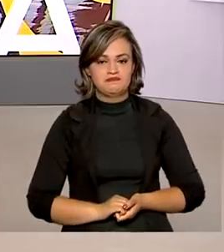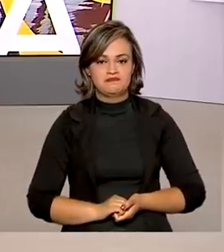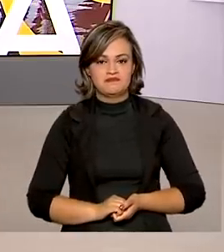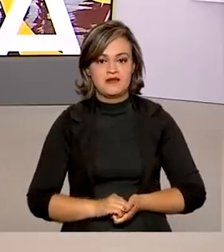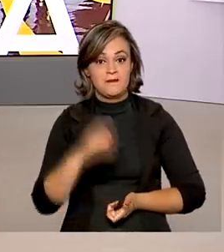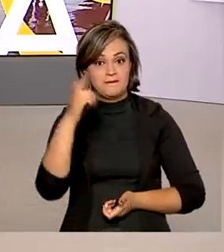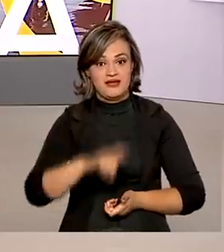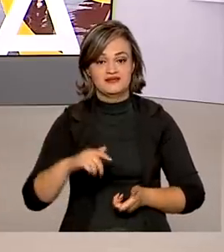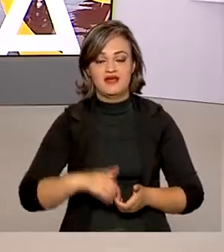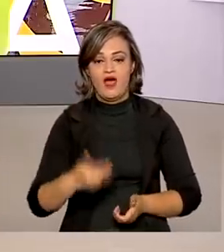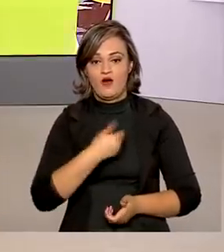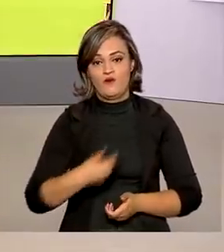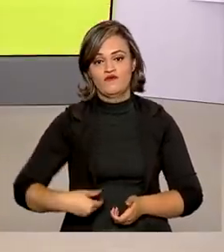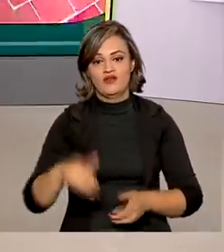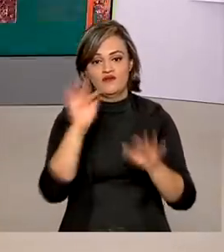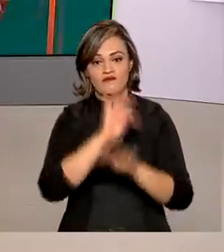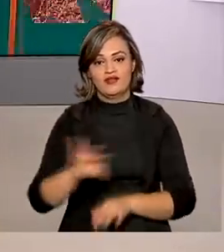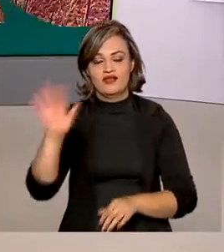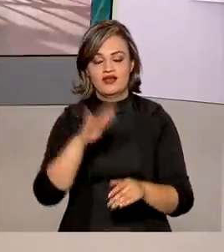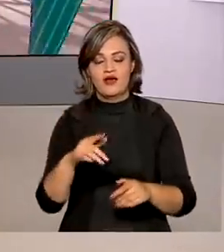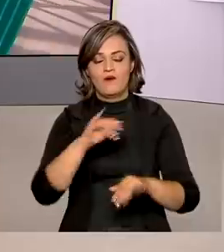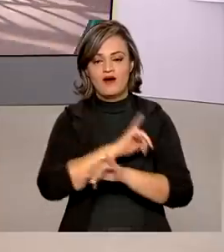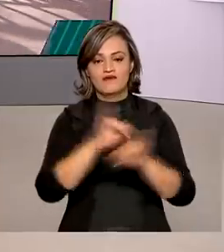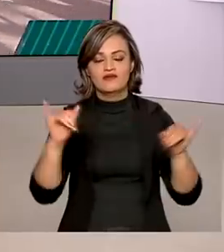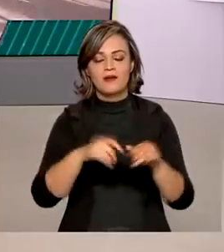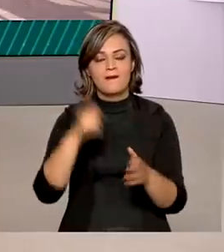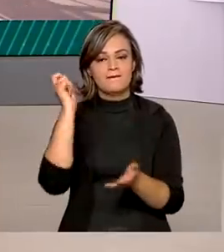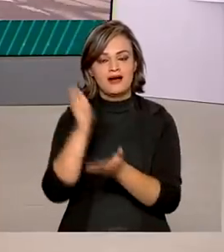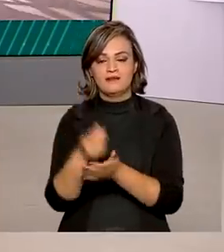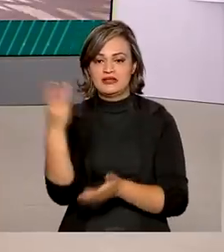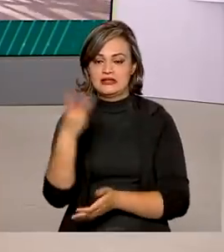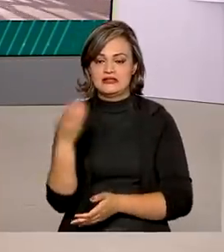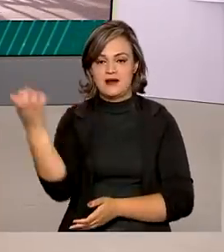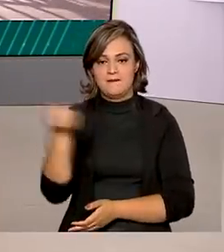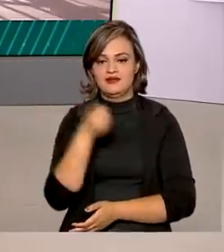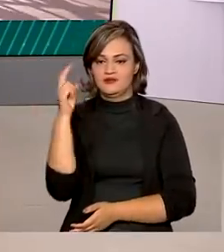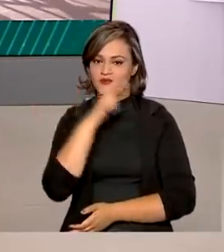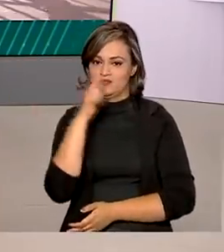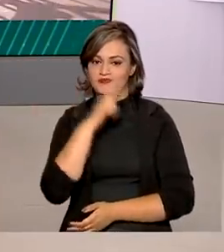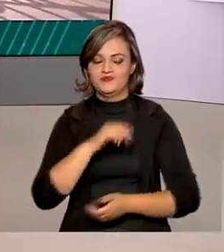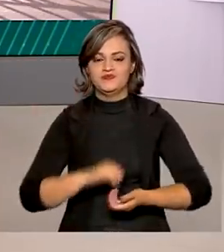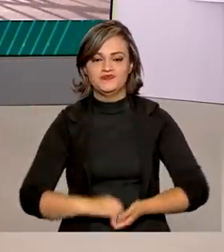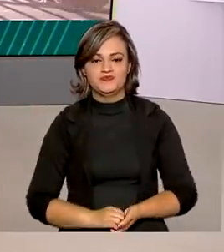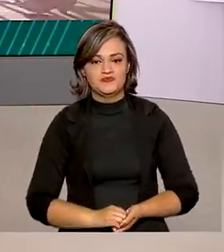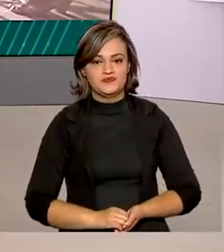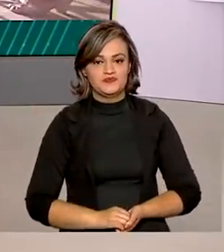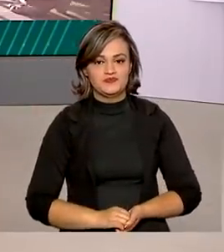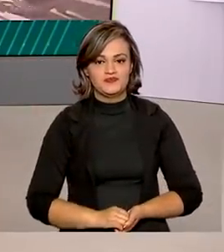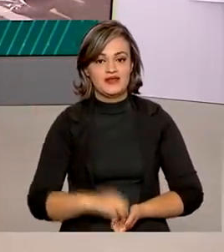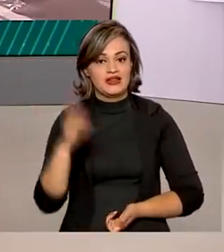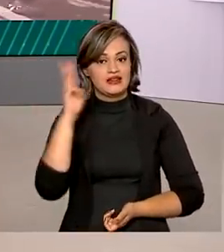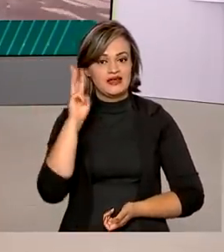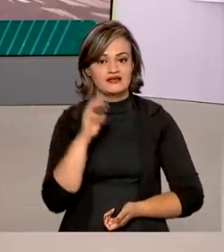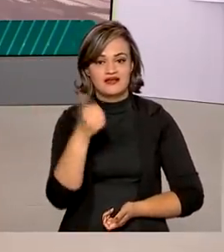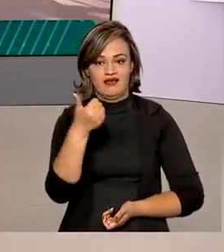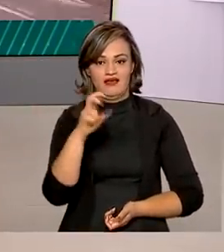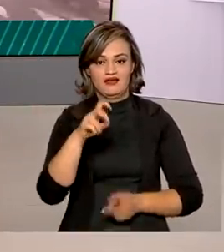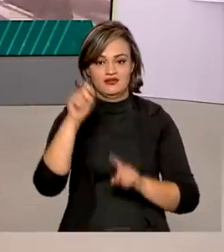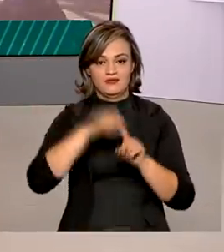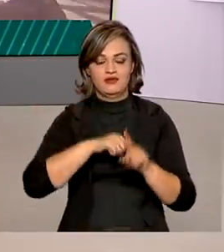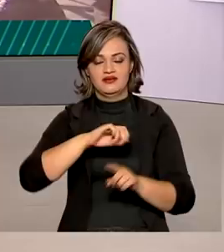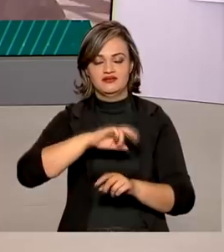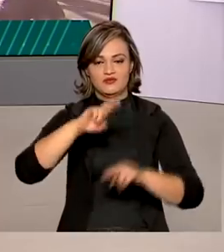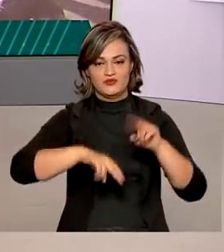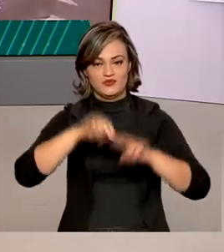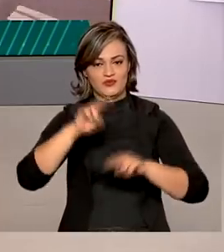E ainda, o governo federal anuncia antecipação do pagamento da terceira parcela do auxílio emergencial. Terça-feira, 15 de